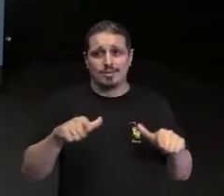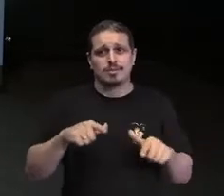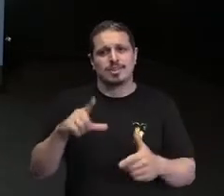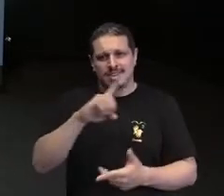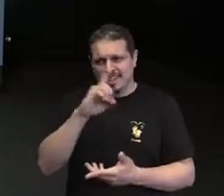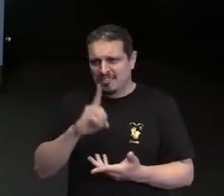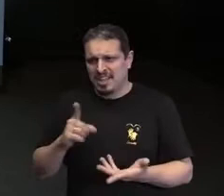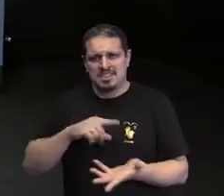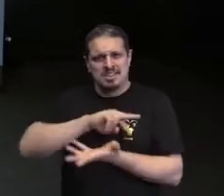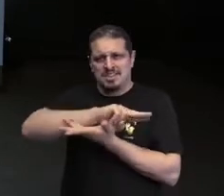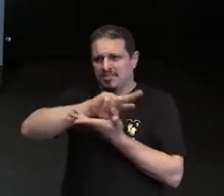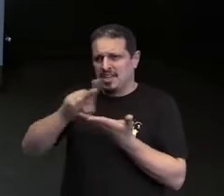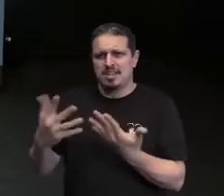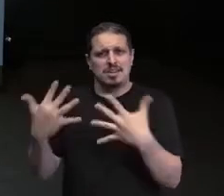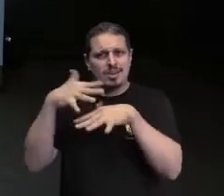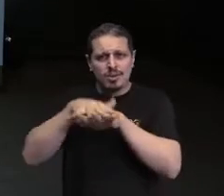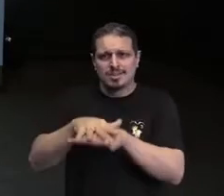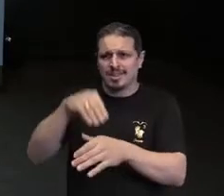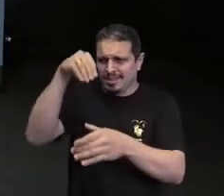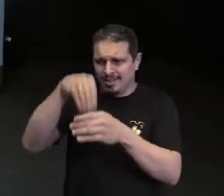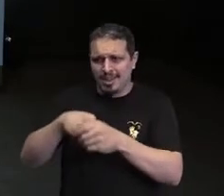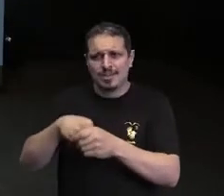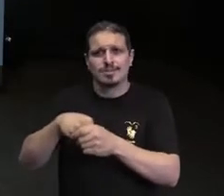A diversidade é o único caminho que a gente tem.